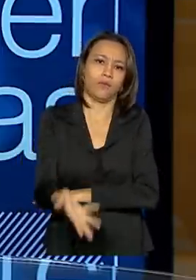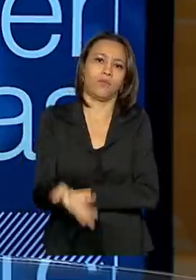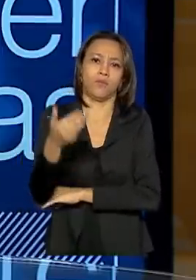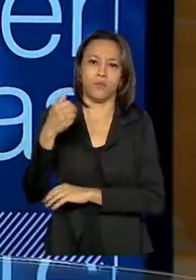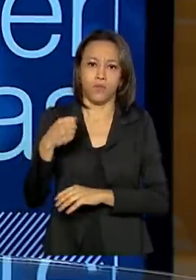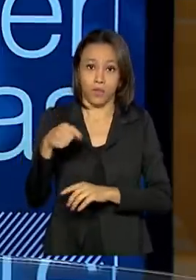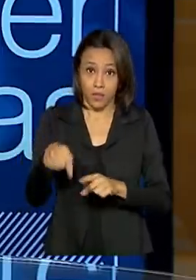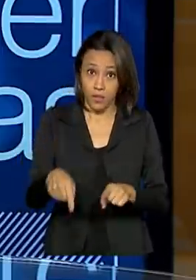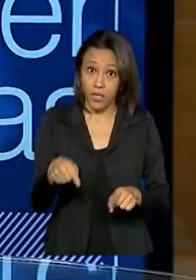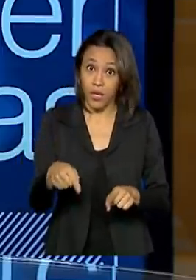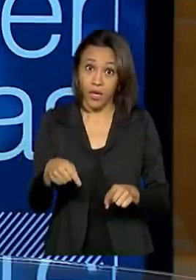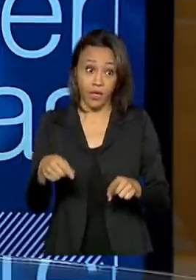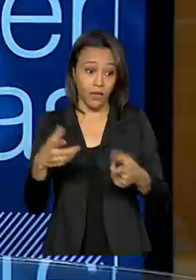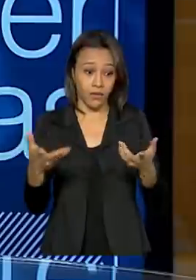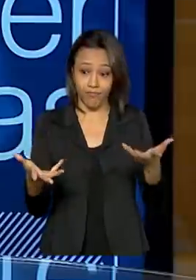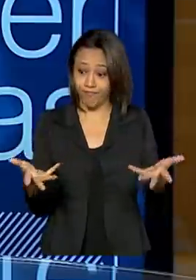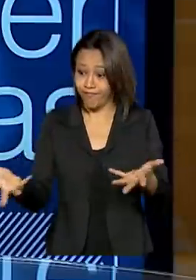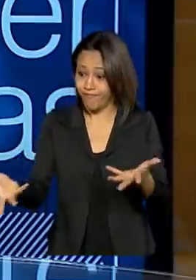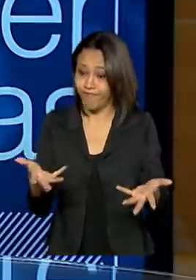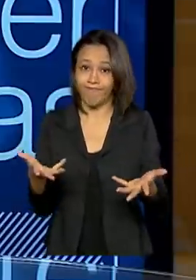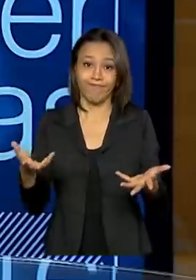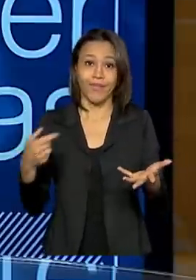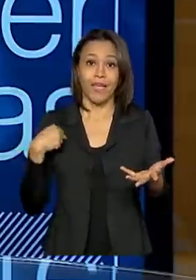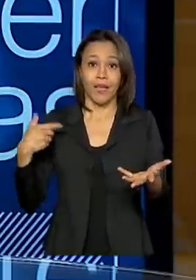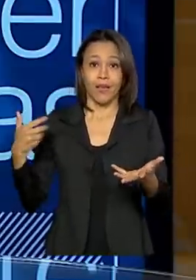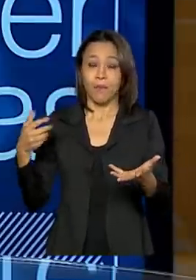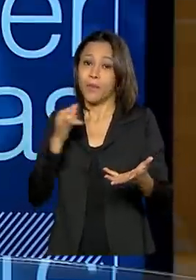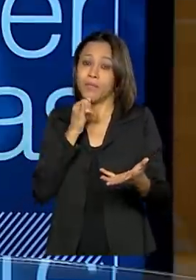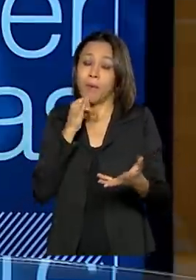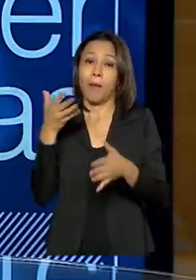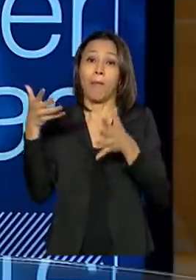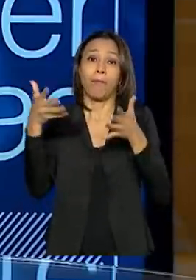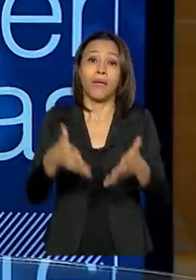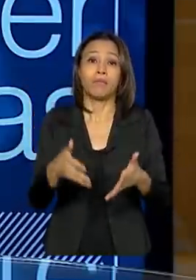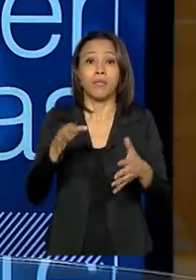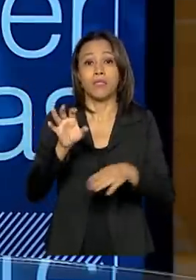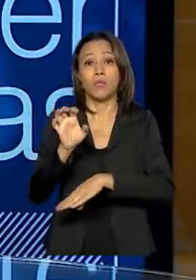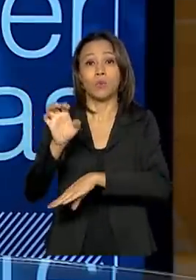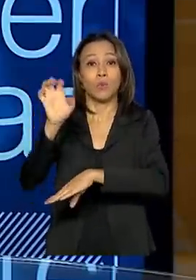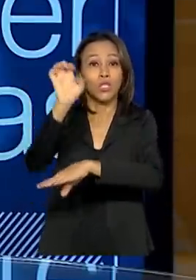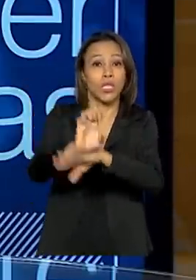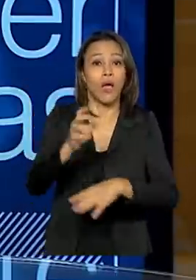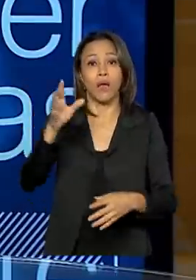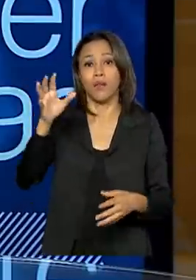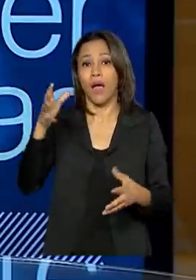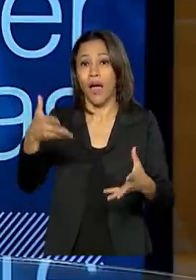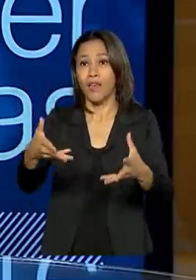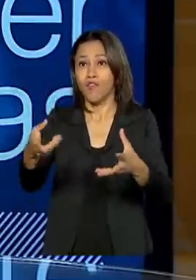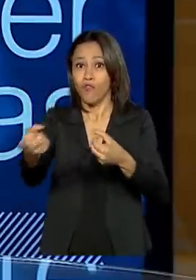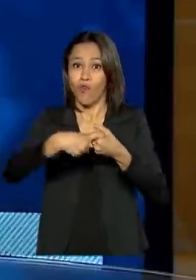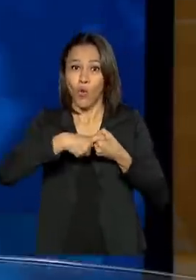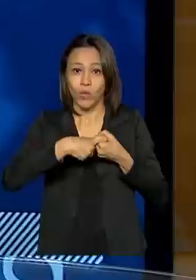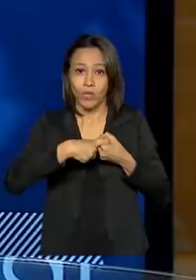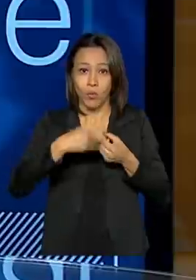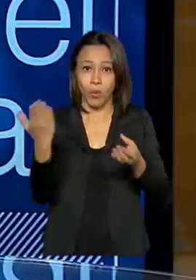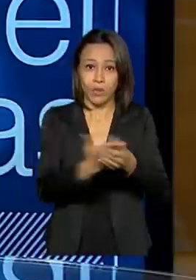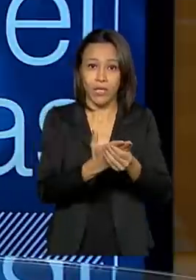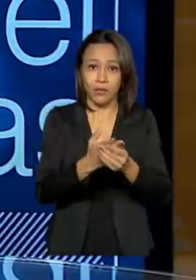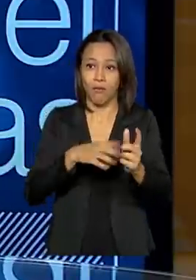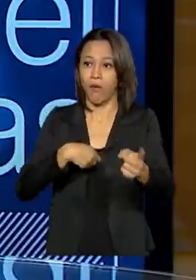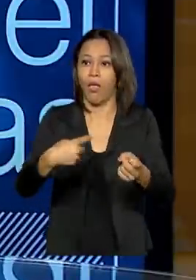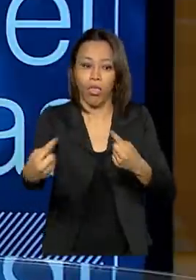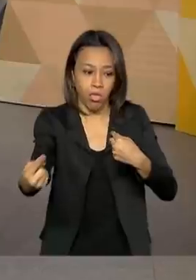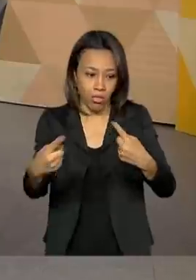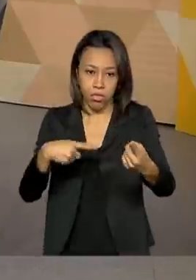O alijamento da participação de algum ente federativo, por exemplo, e o processo retorna desde o zero e aí são mais... De larga,